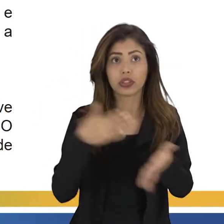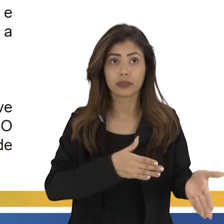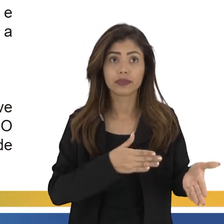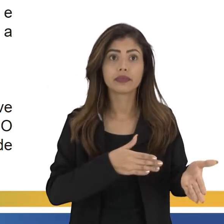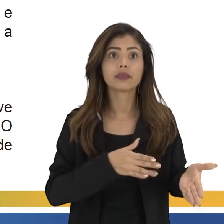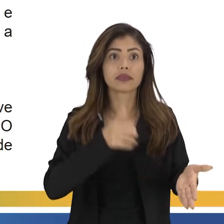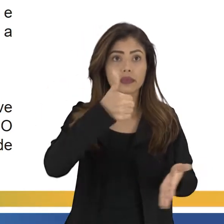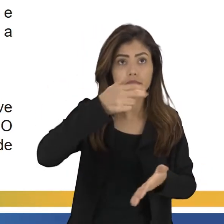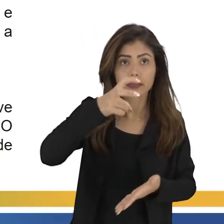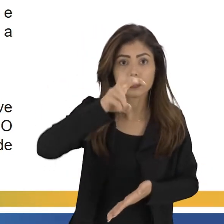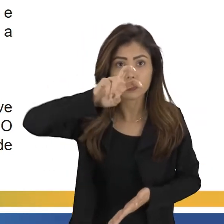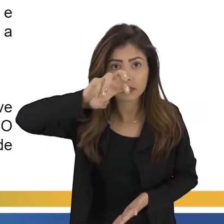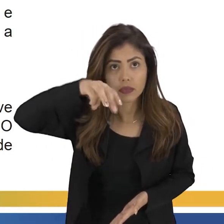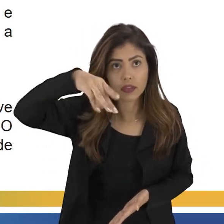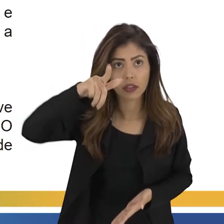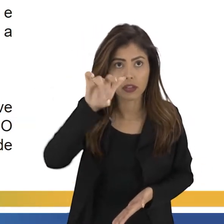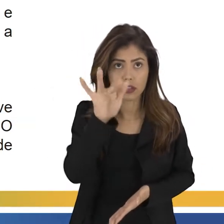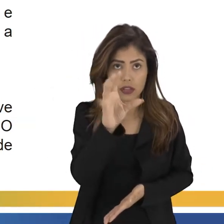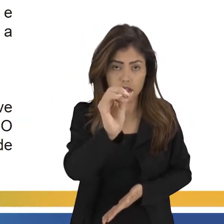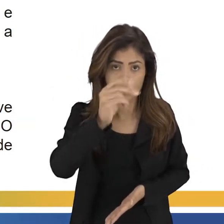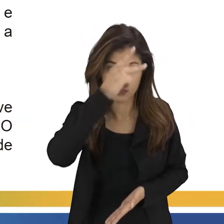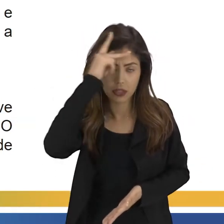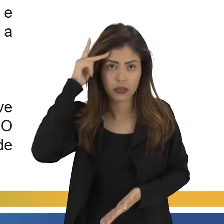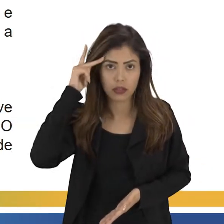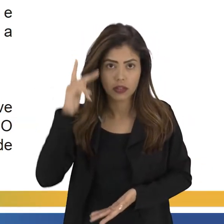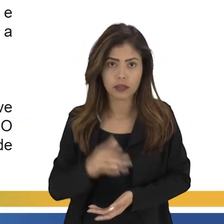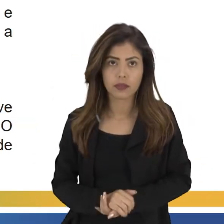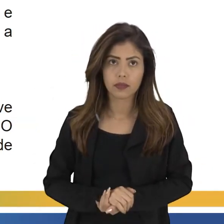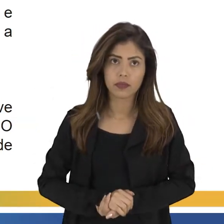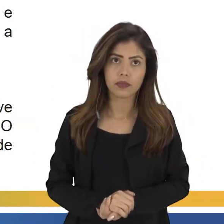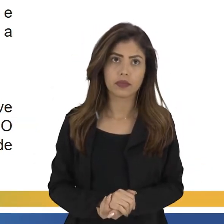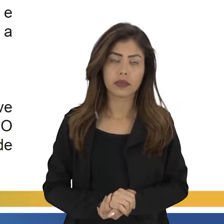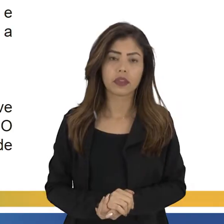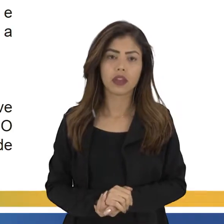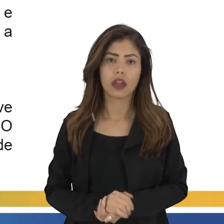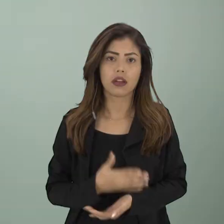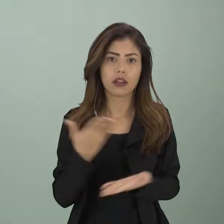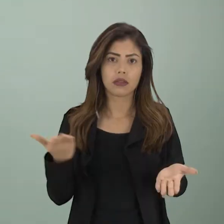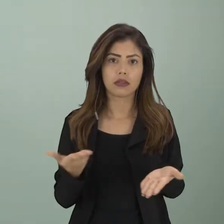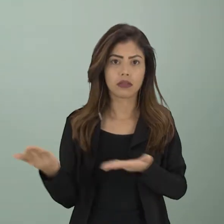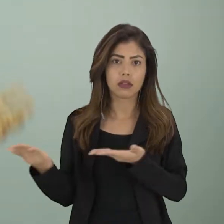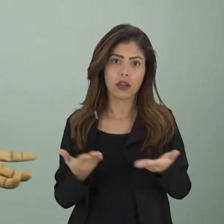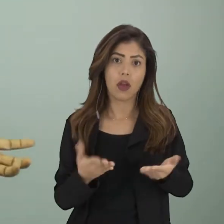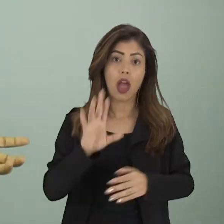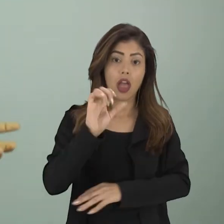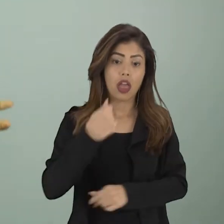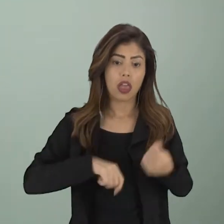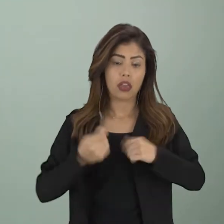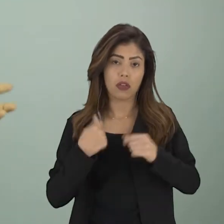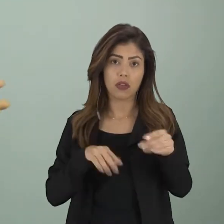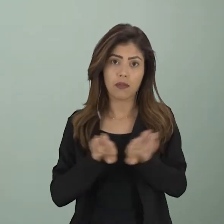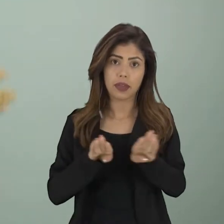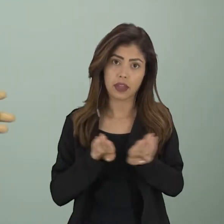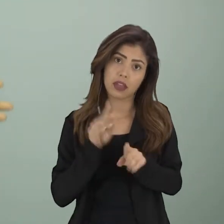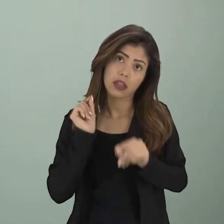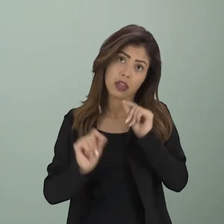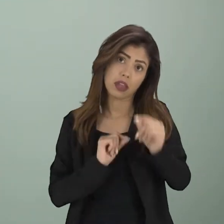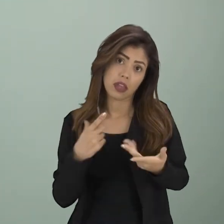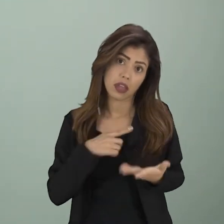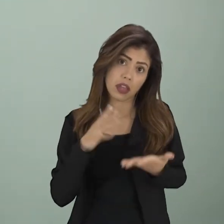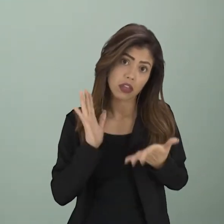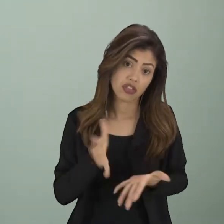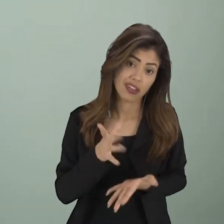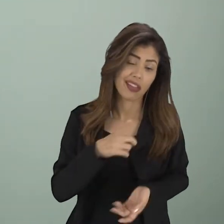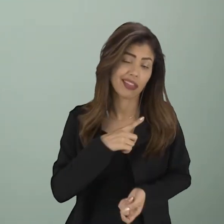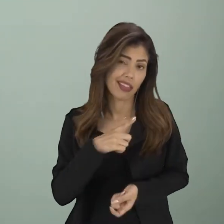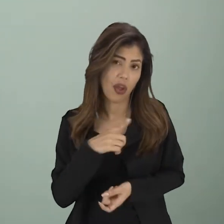a 15 milhões de pessoas, né? Então, a gente tem a recessão econômica, que a recessão econômica